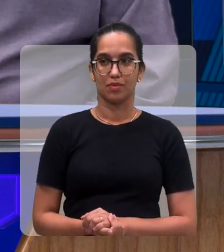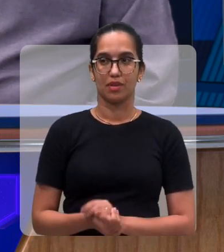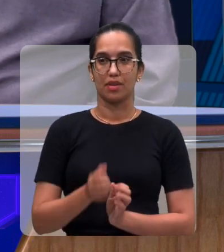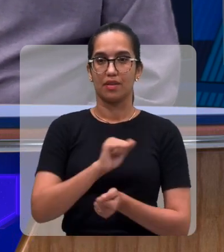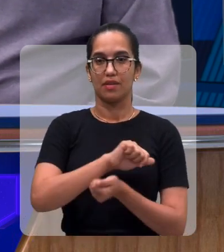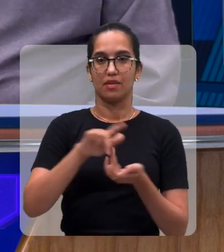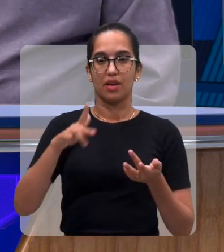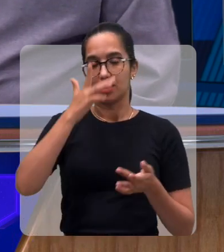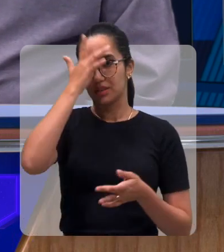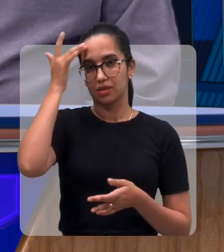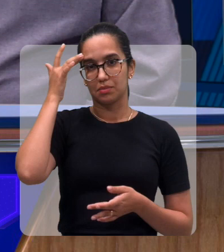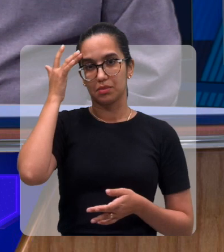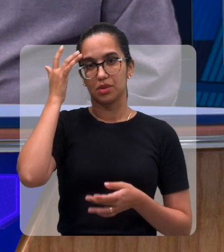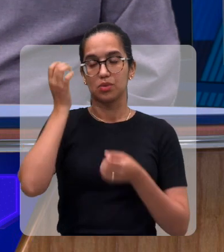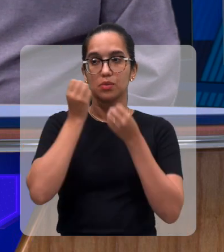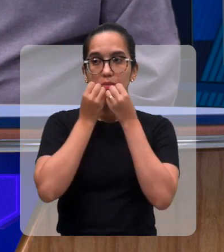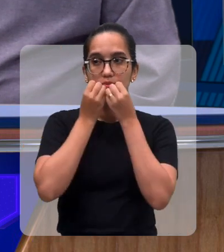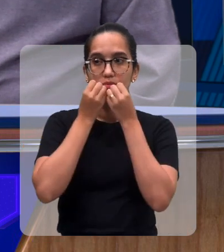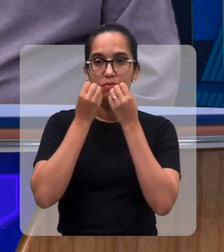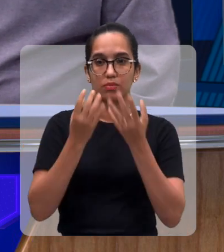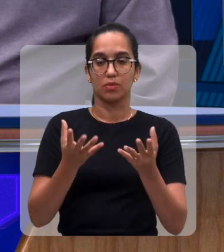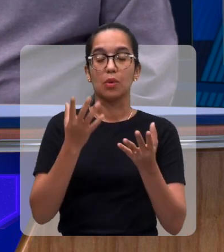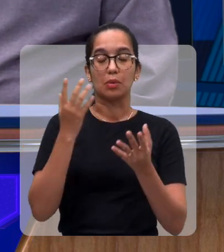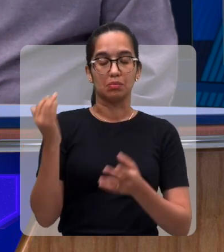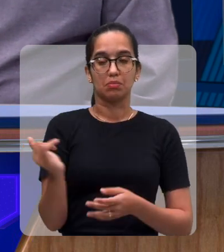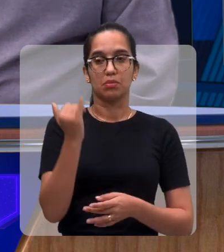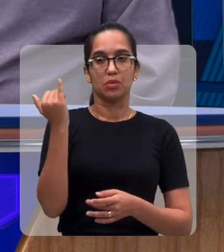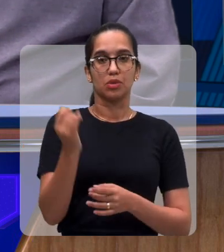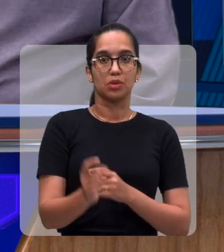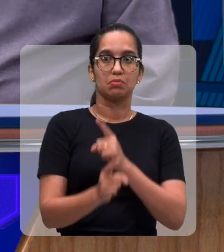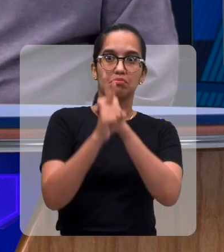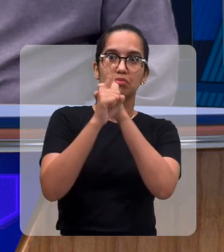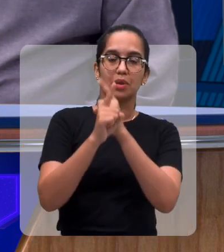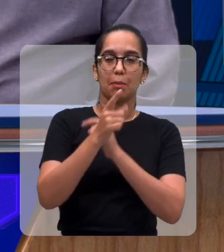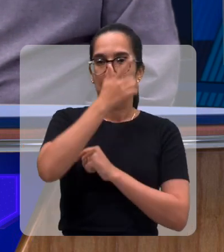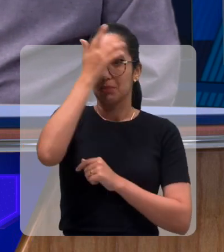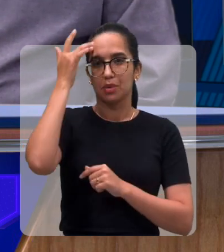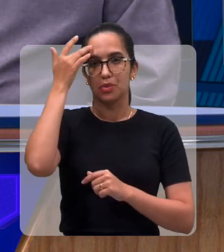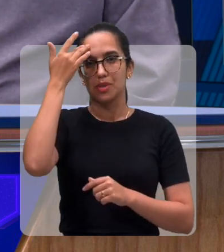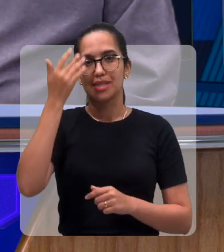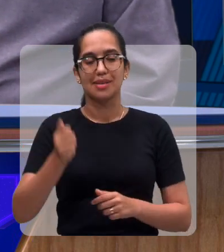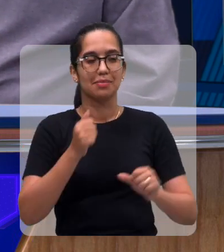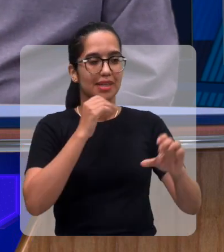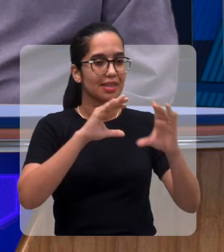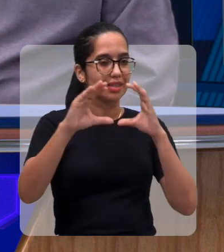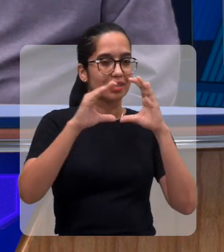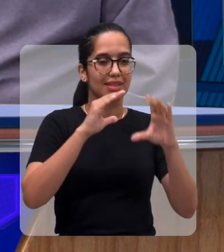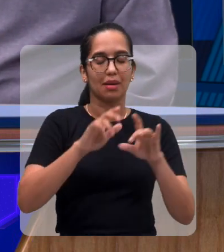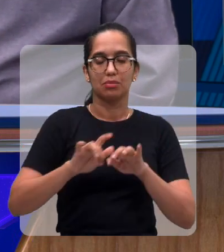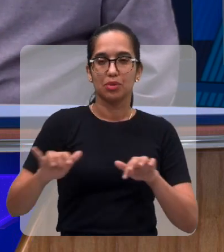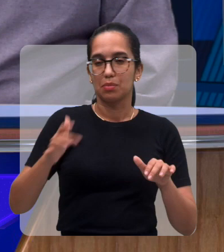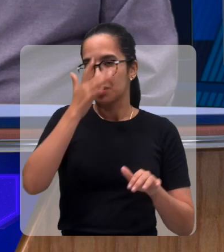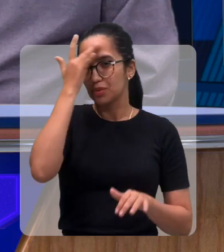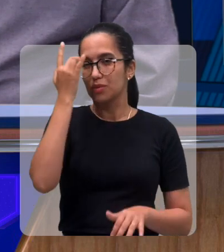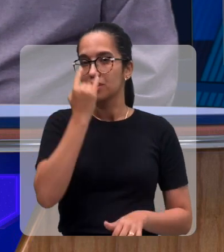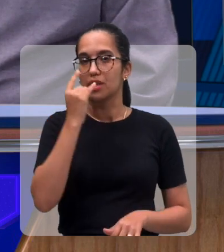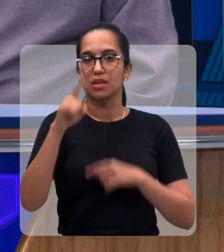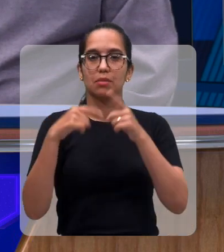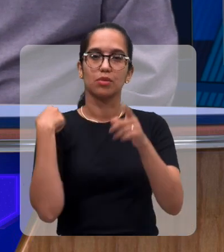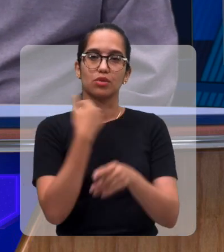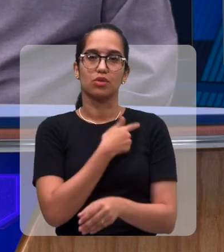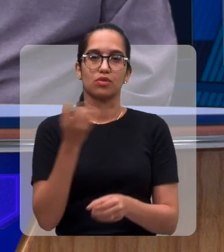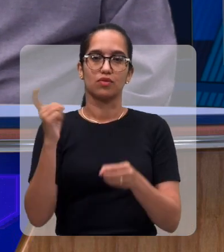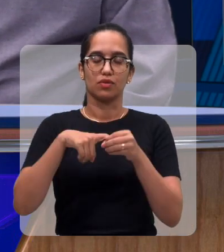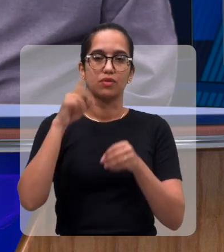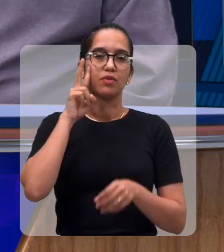muita gente boa, é bom estar lá descobrindo quem tem talento, quem pode cantar sendo pessoa cega. Daqui a pouquinho